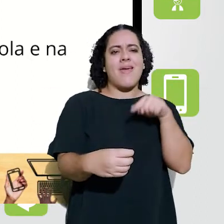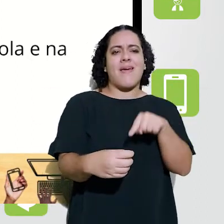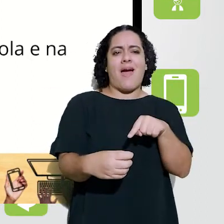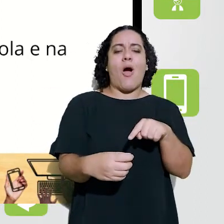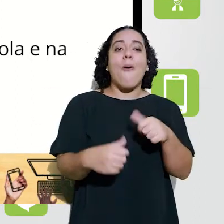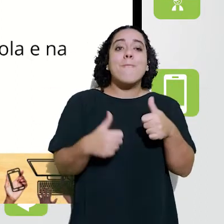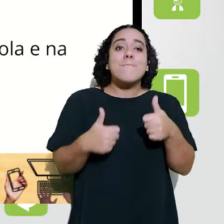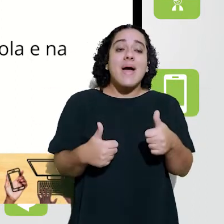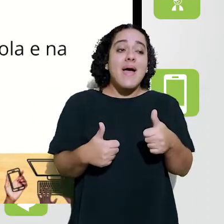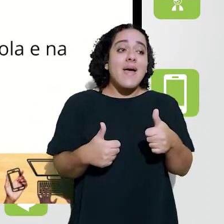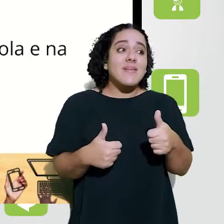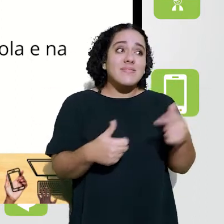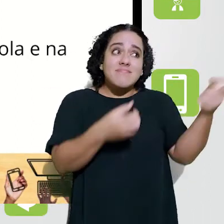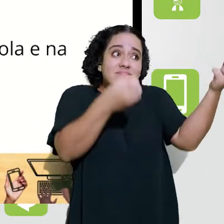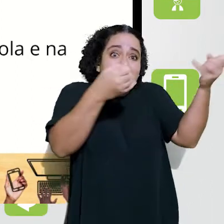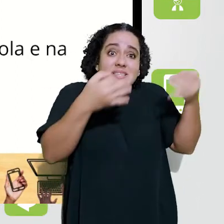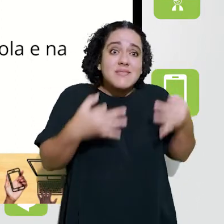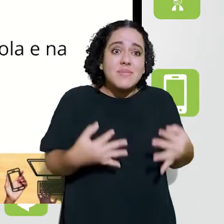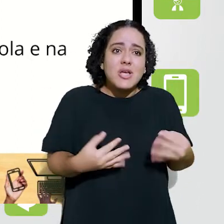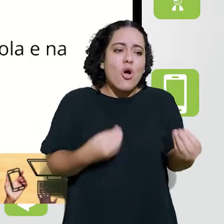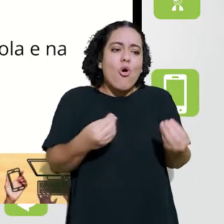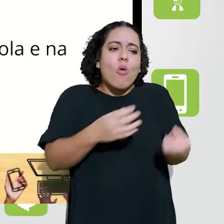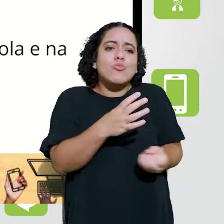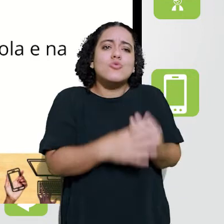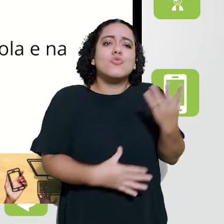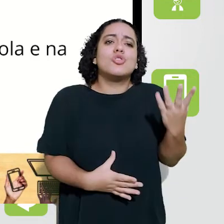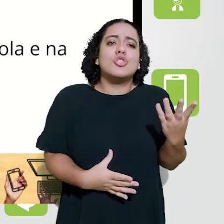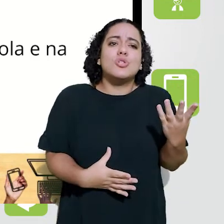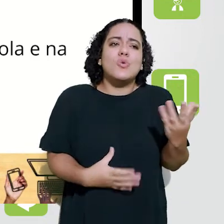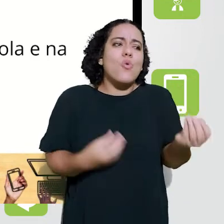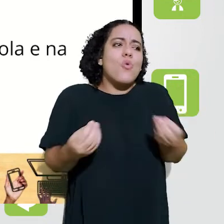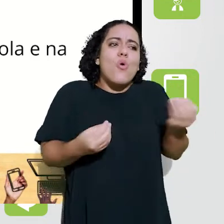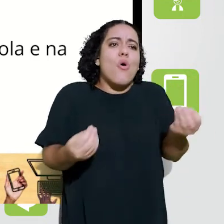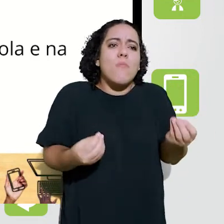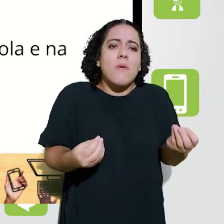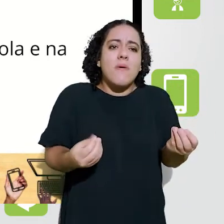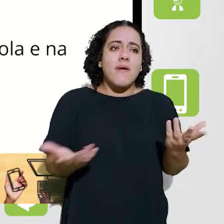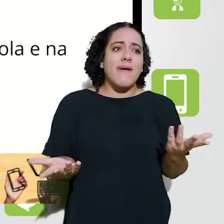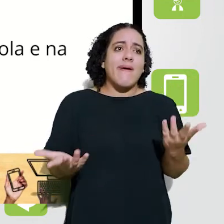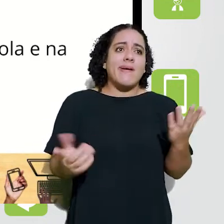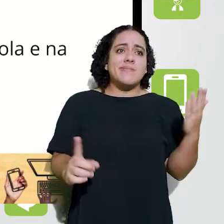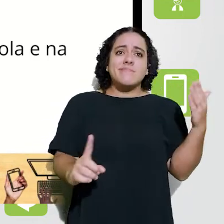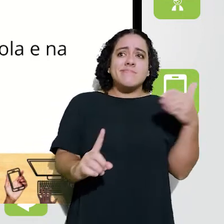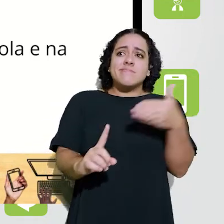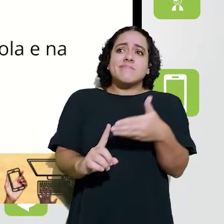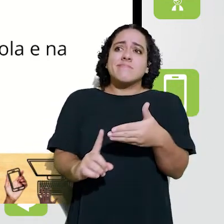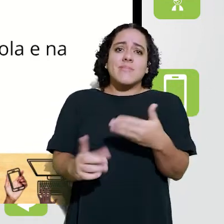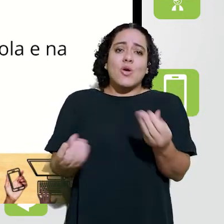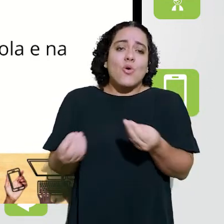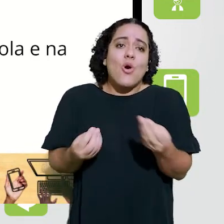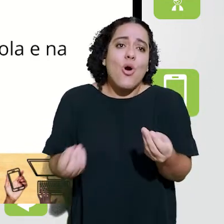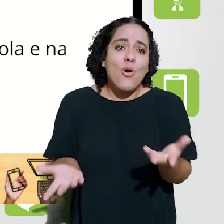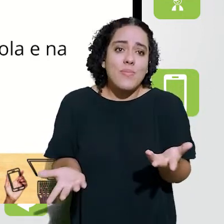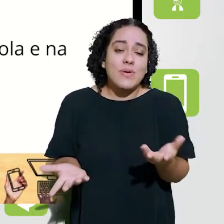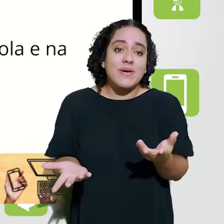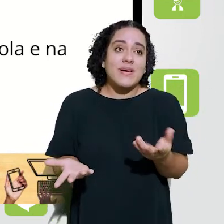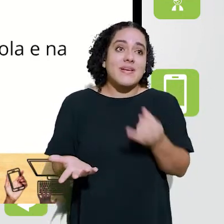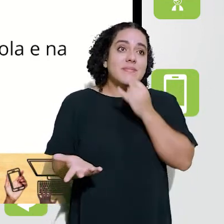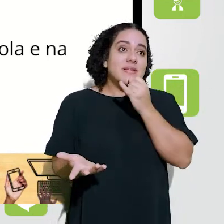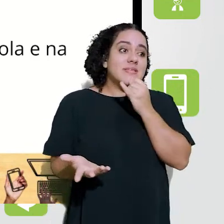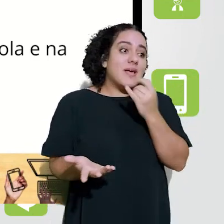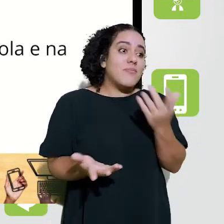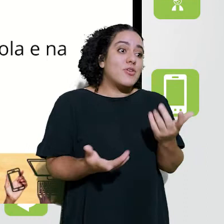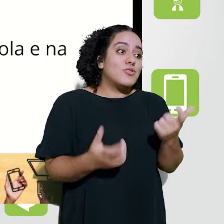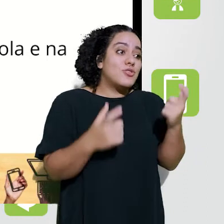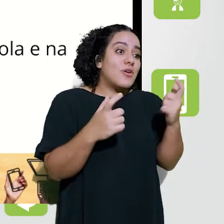isso é muito interessante, mas as pessoas param para dizer de onde surgiu isso, como